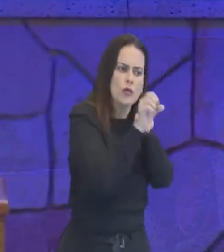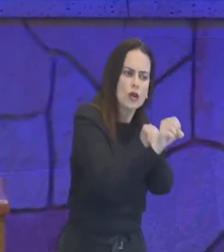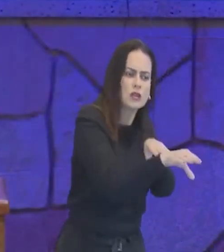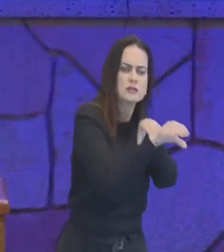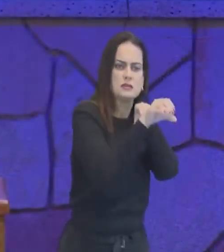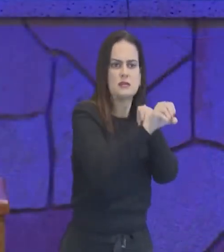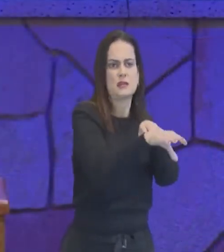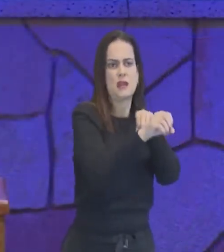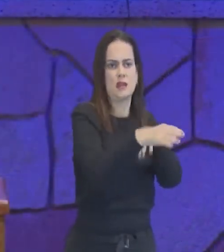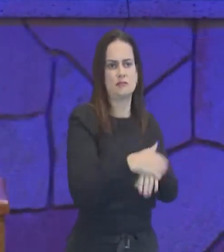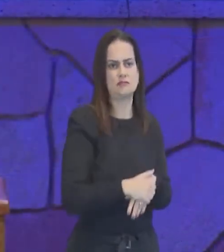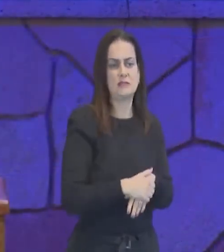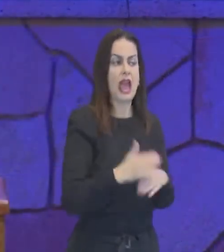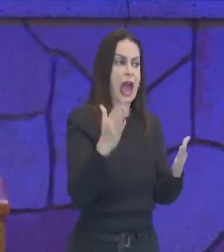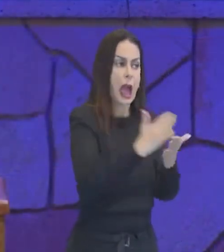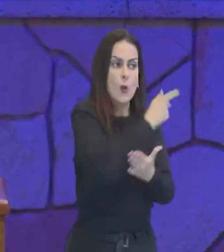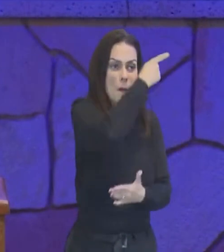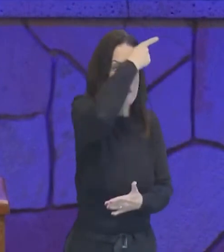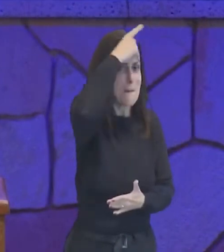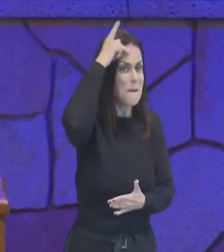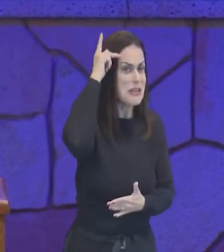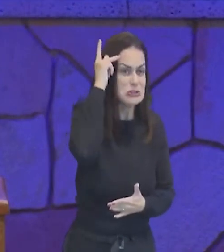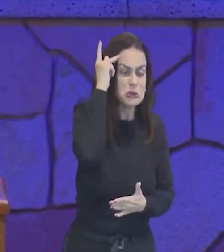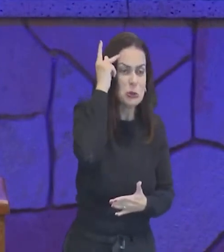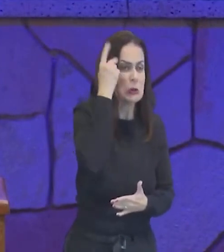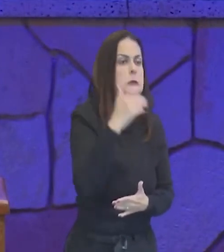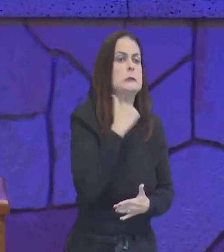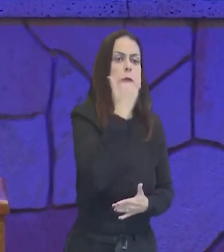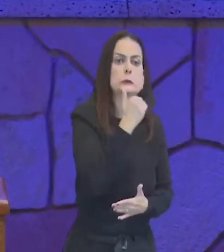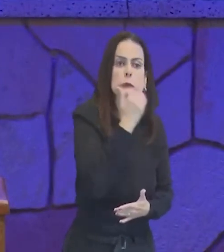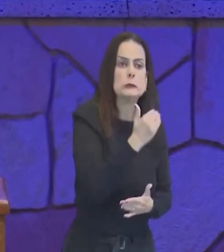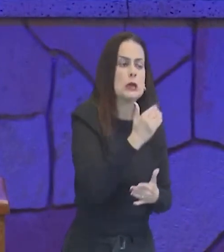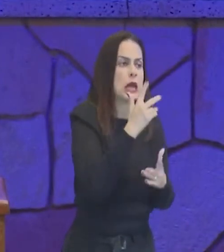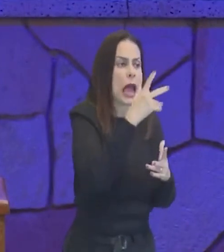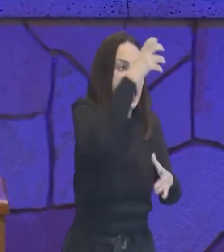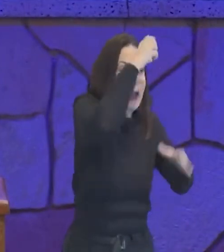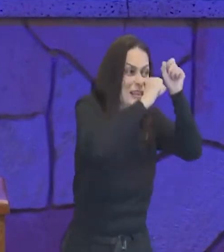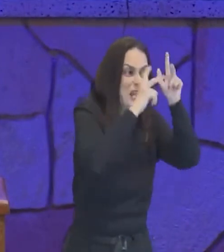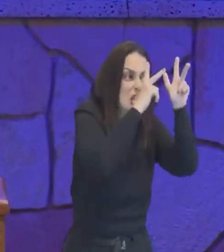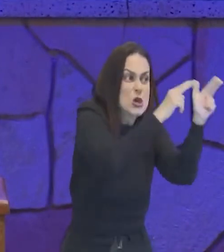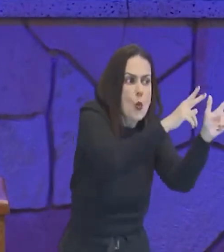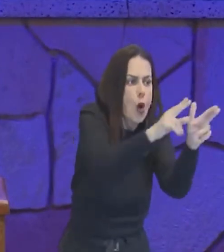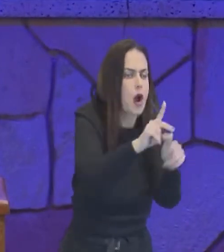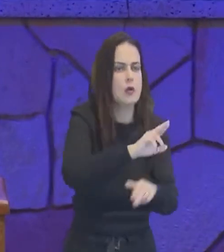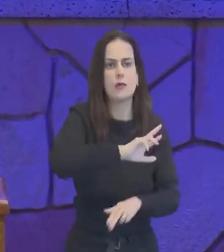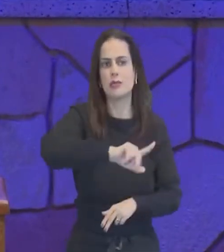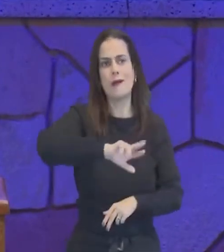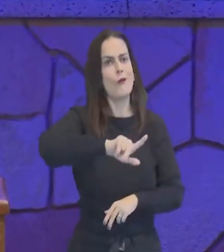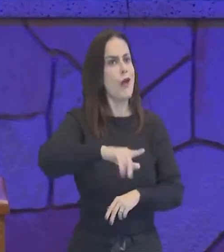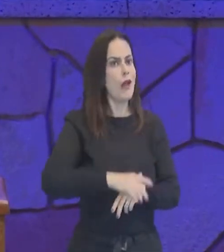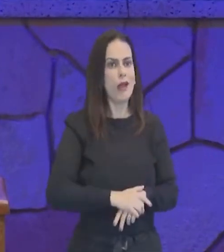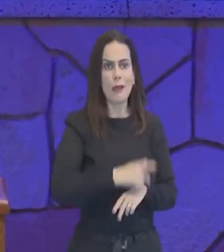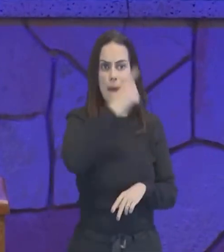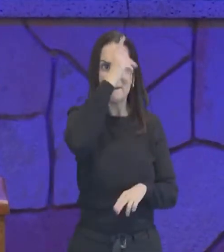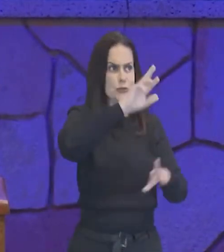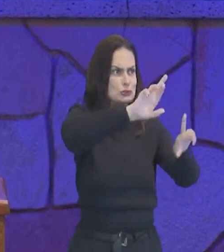nem todas as pessoas, muitas vezes, recebem o mesmo ensino, da mesma forma, com a mesma impressão,